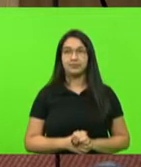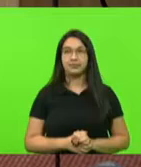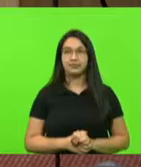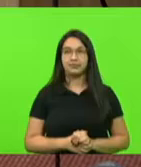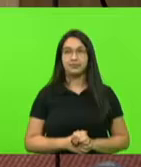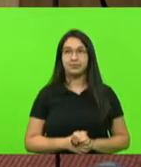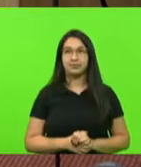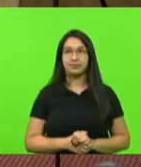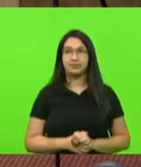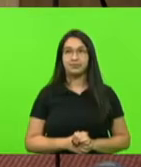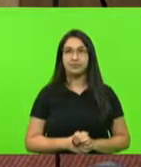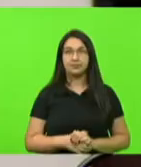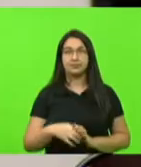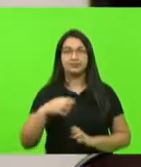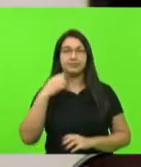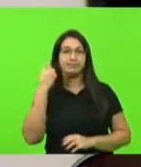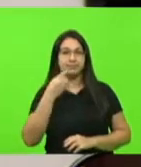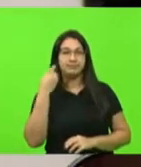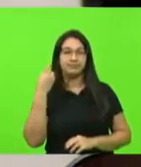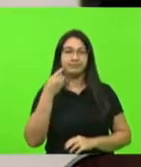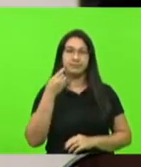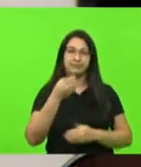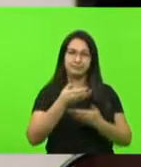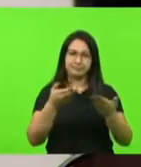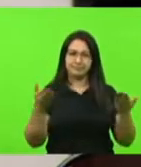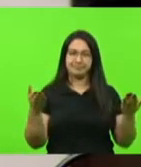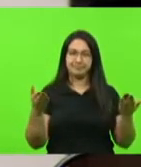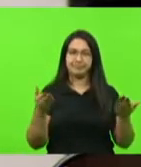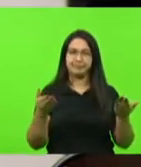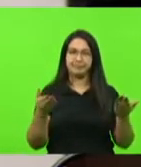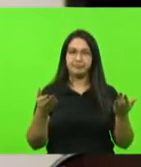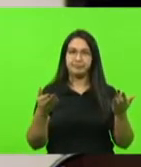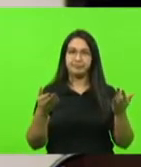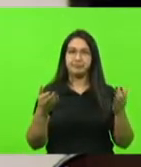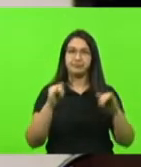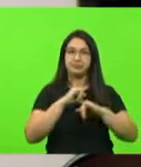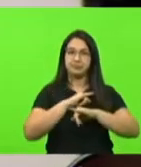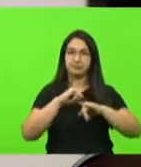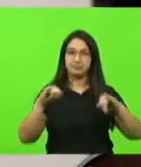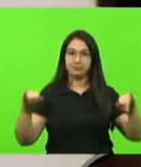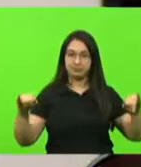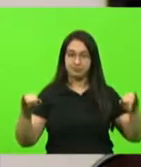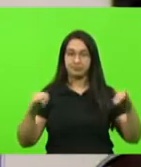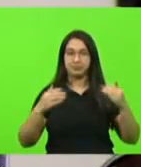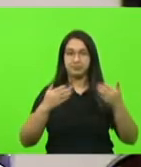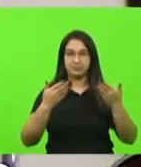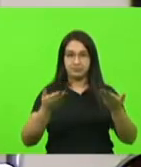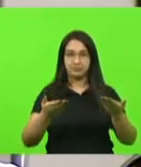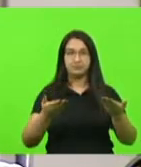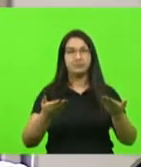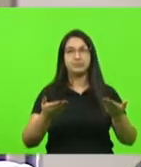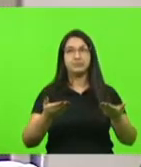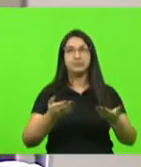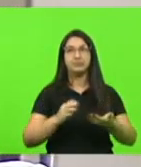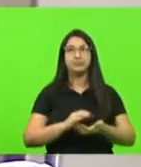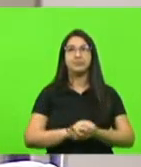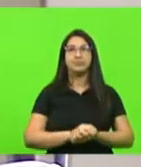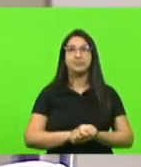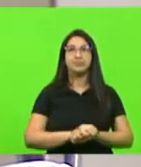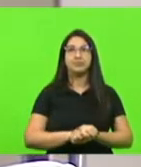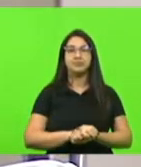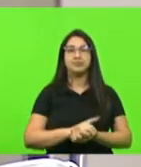Senhoras e senhores deputados, vou comunicar a vossas excelências que nós estamos